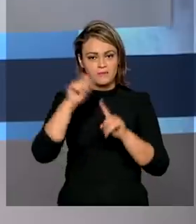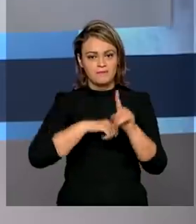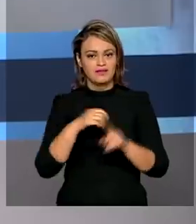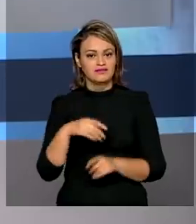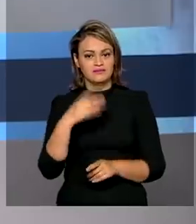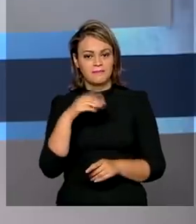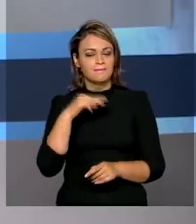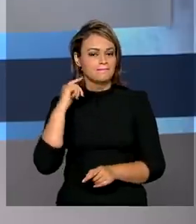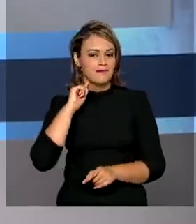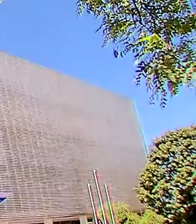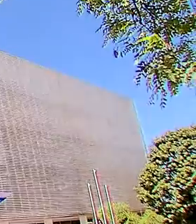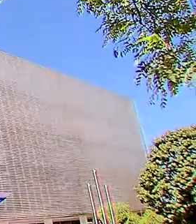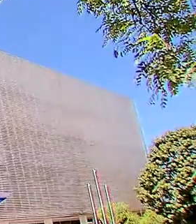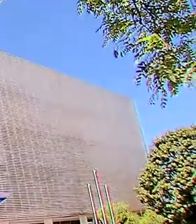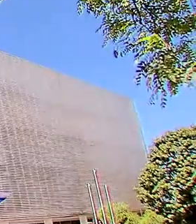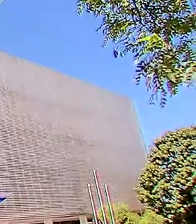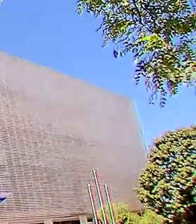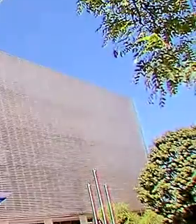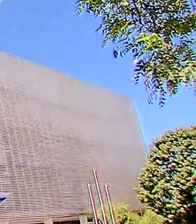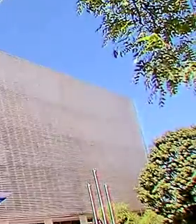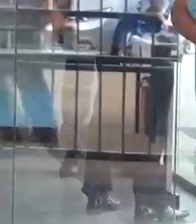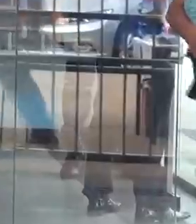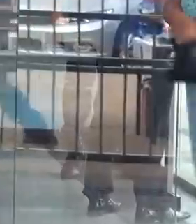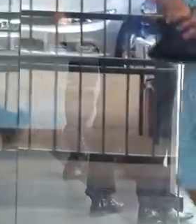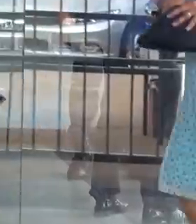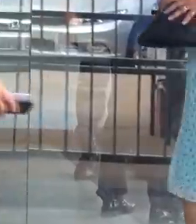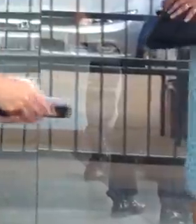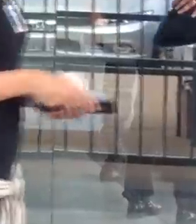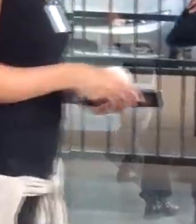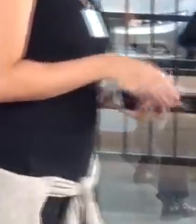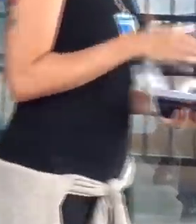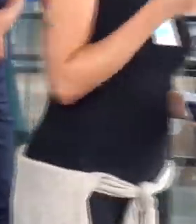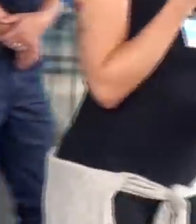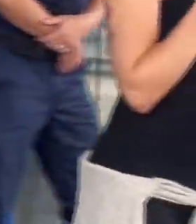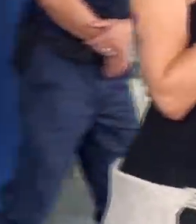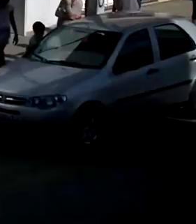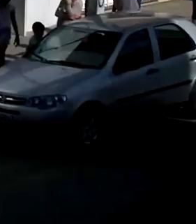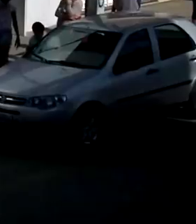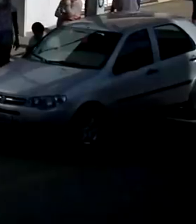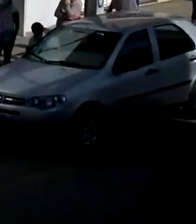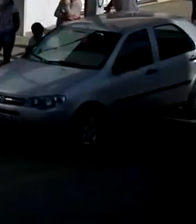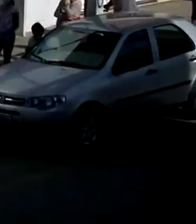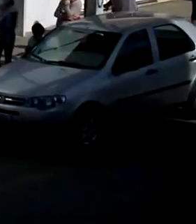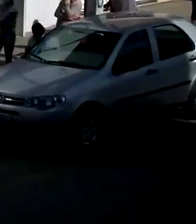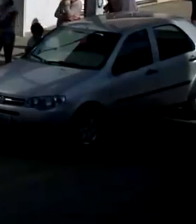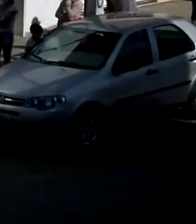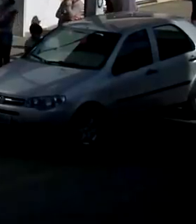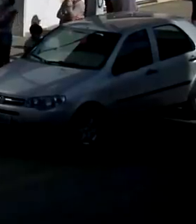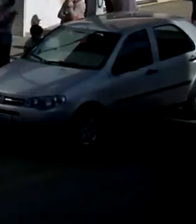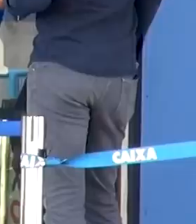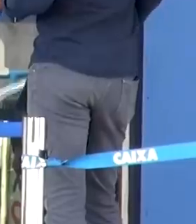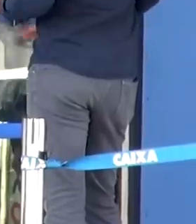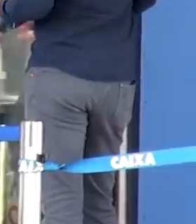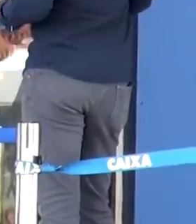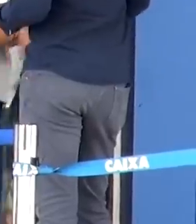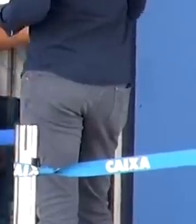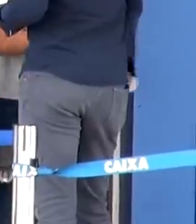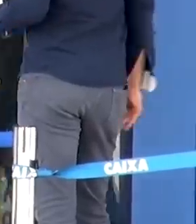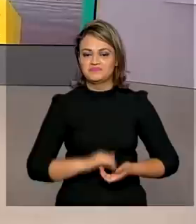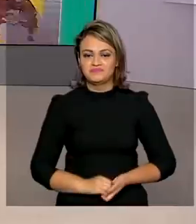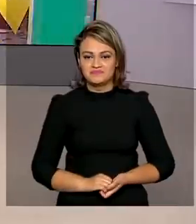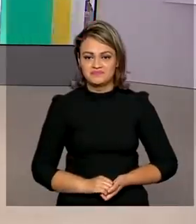E veja também, começa hoje o pagamento da segunda parcela do auxílio emergencial para os nascidos em fevereiro.